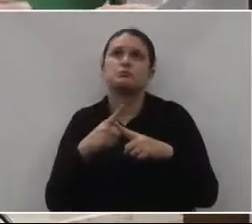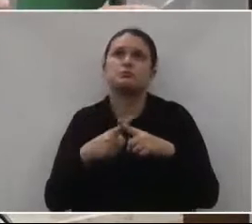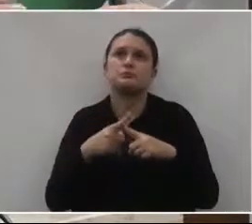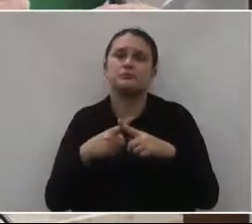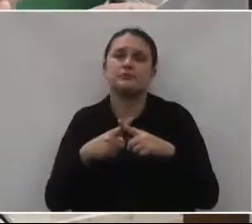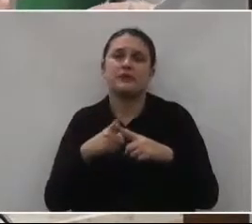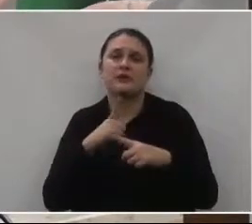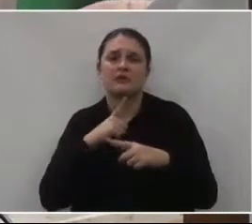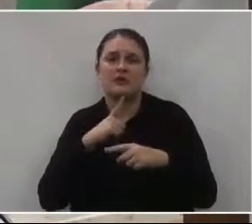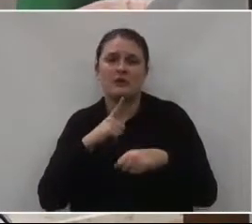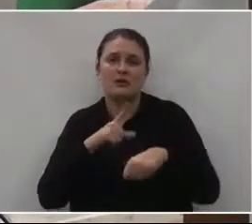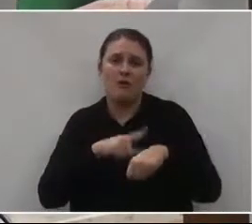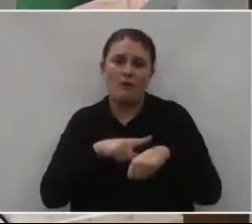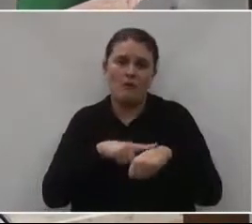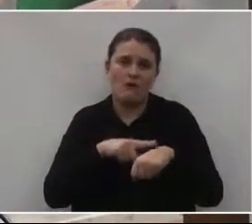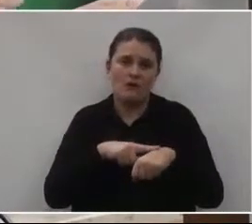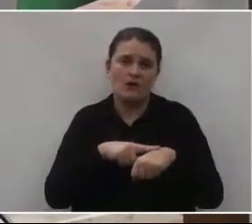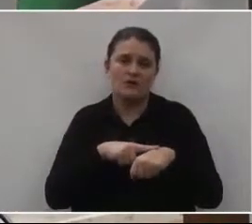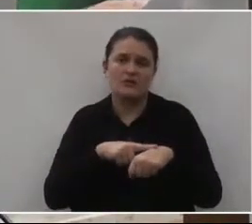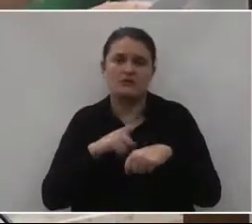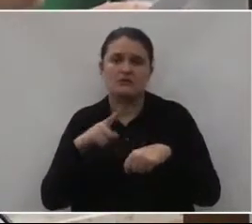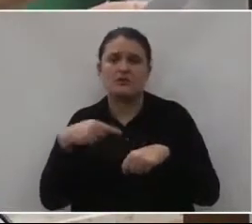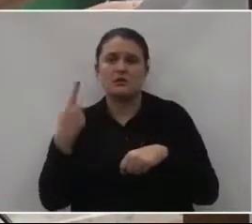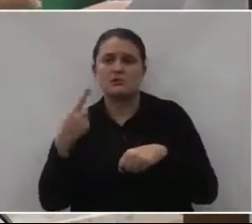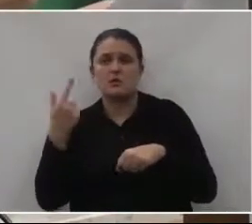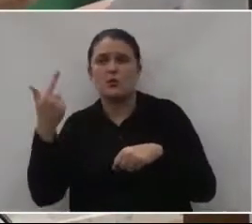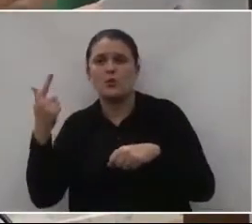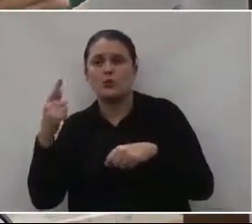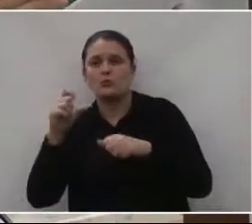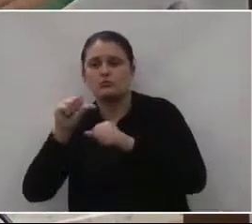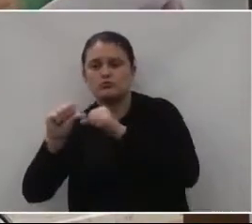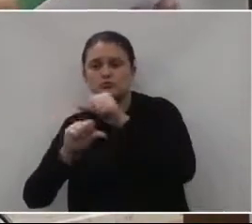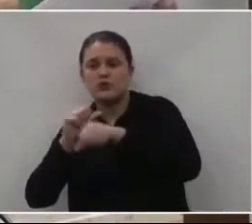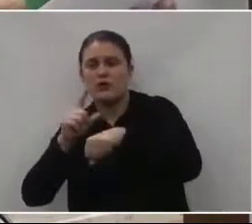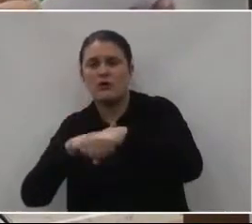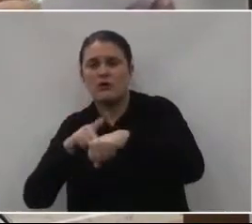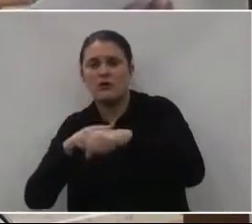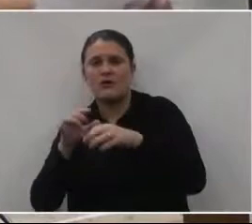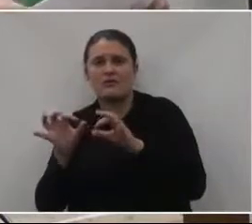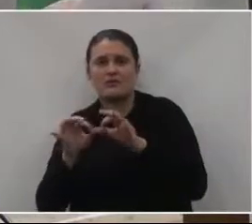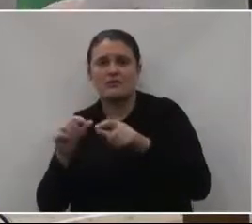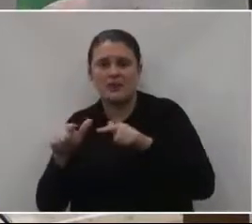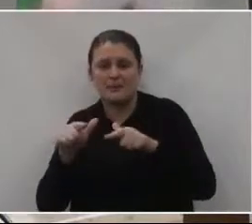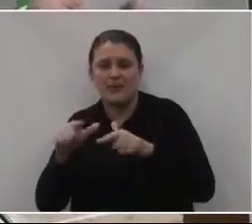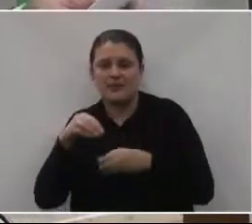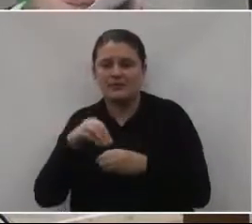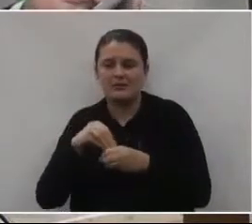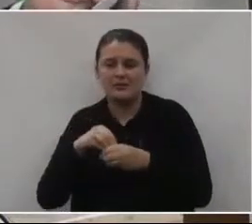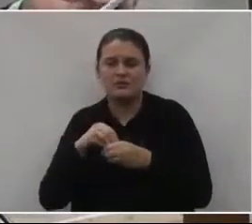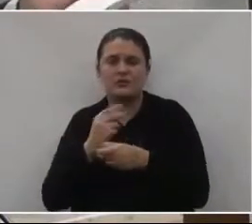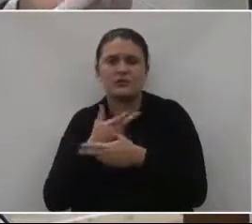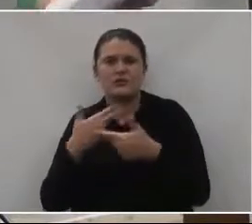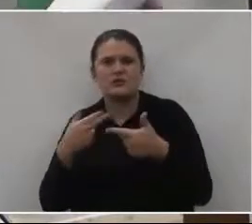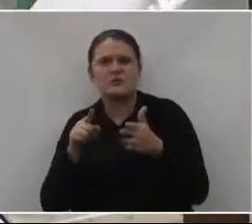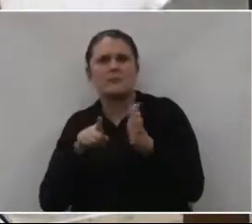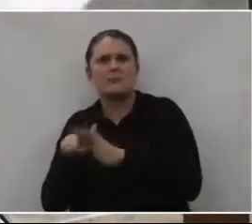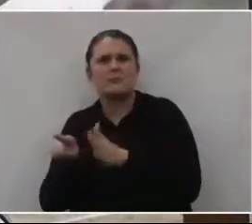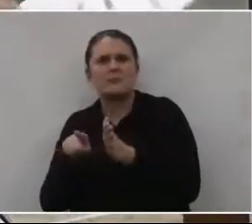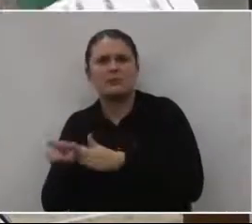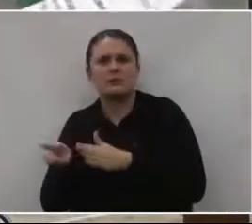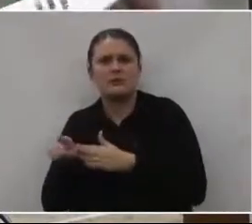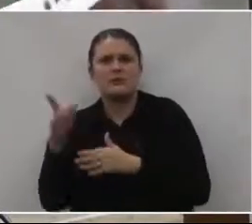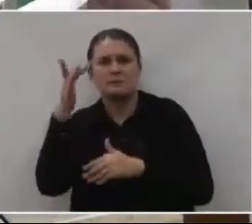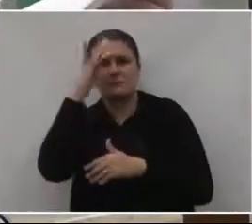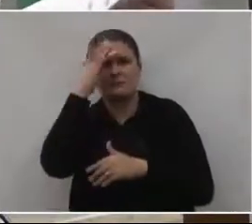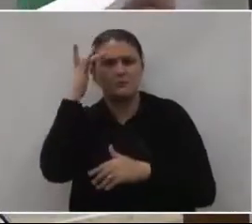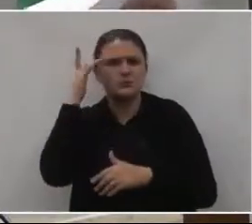tem um horário e, depois, no outro horário, é só feito serviços internos, coisas deste gênero. Então, essa pessoa,